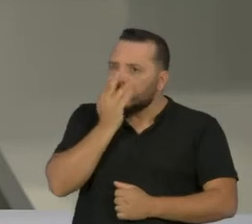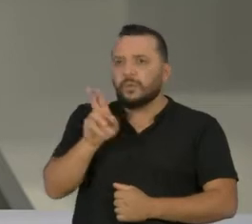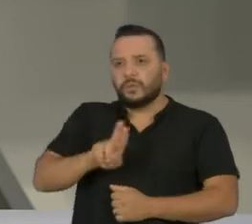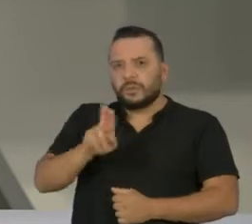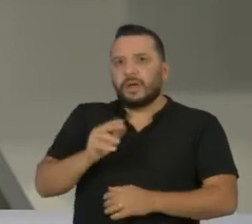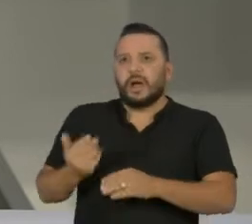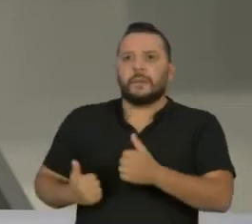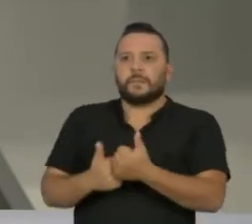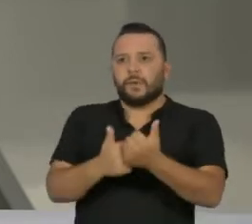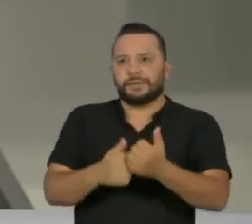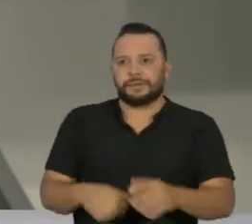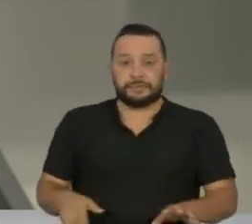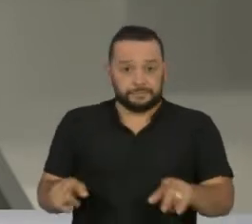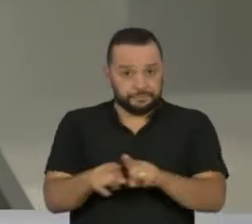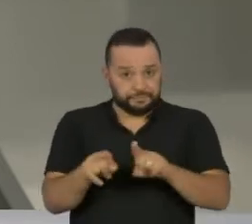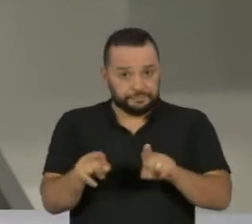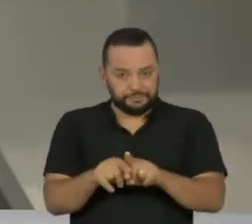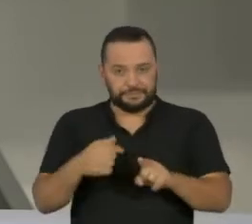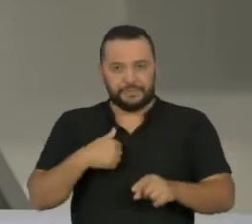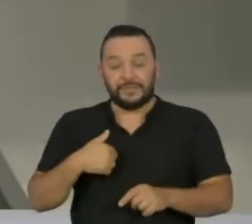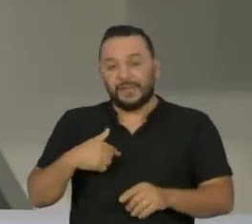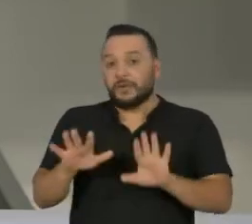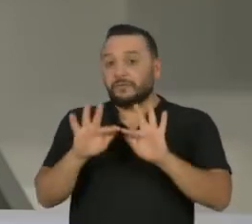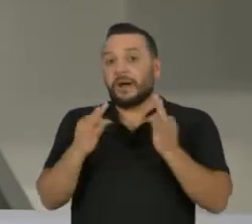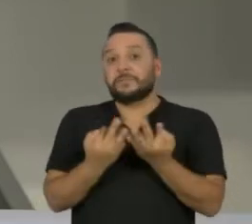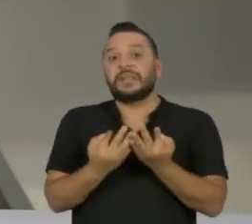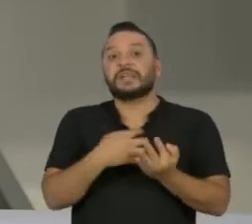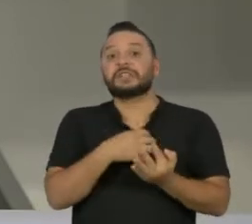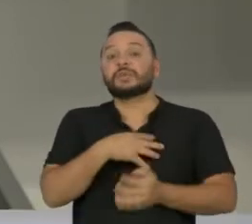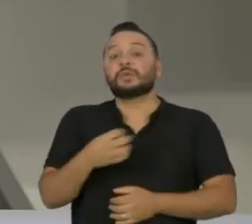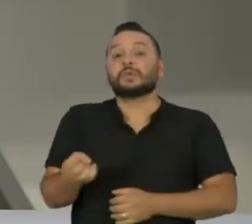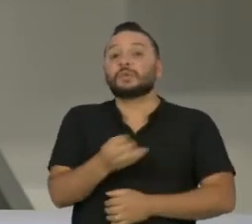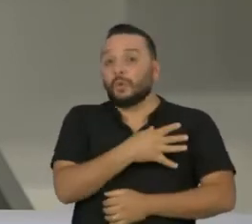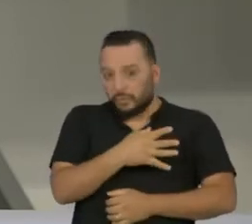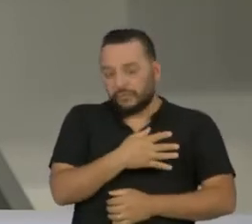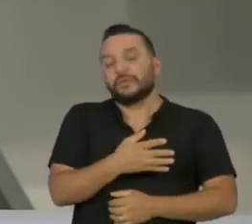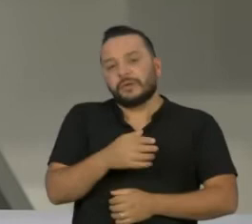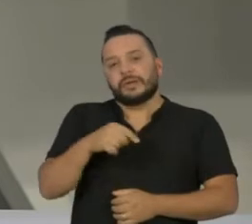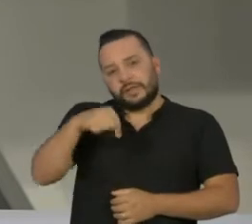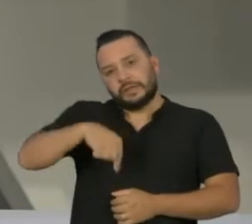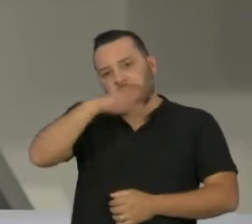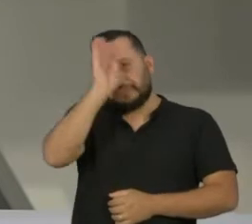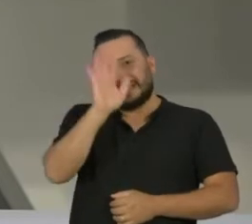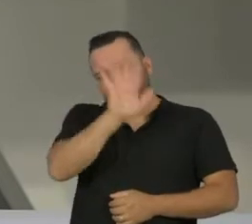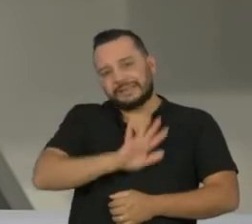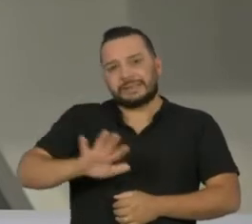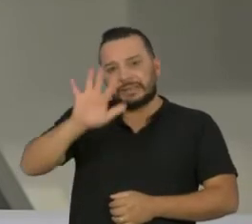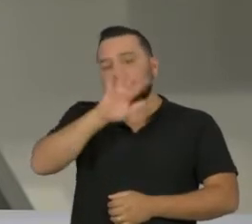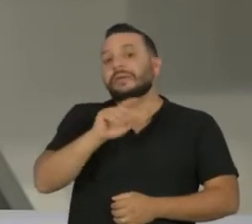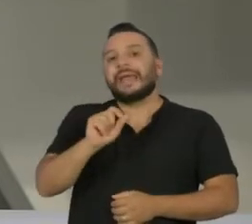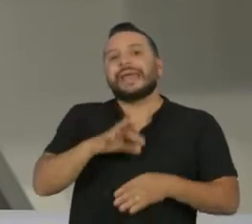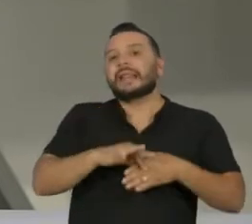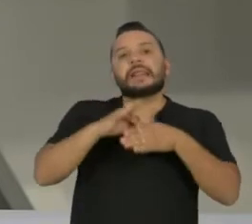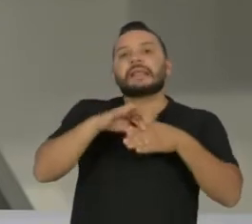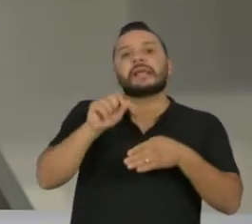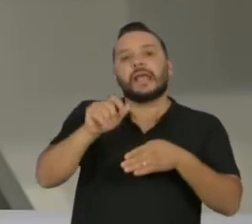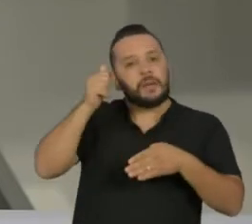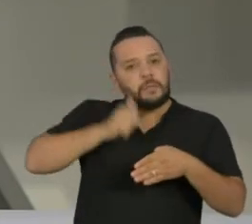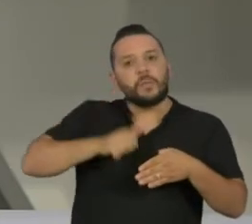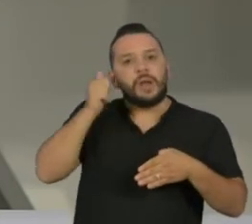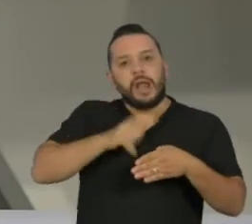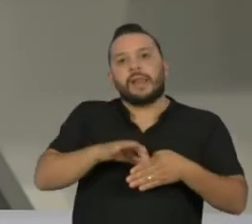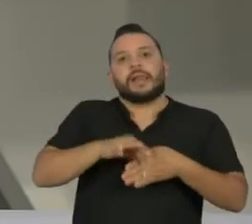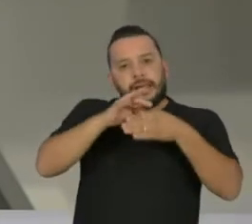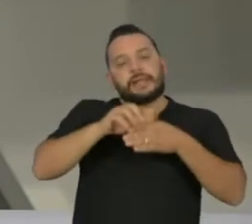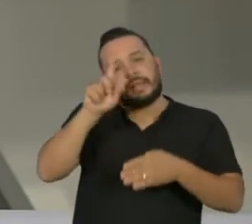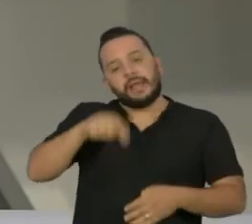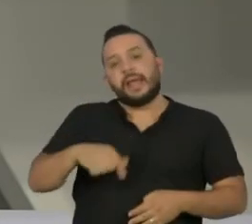Uma nova família, antes pouco notada nas pesquisas, ocupa os lares brasileiros. Ela é comandada por mulheres e representa